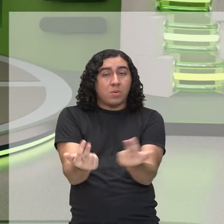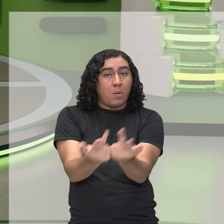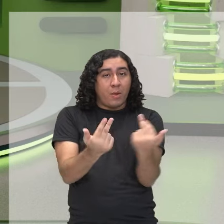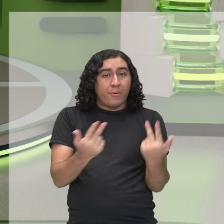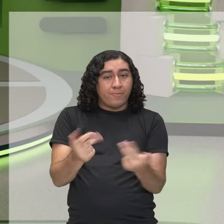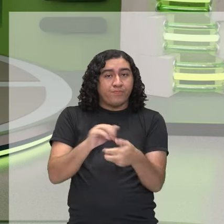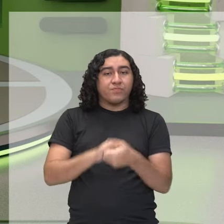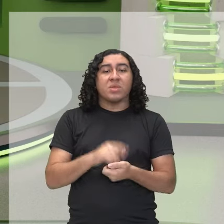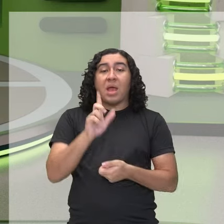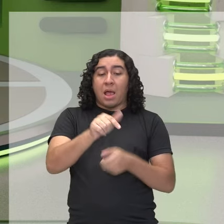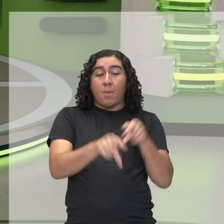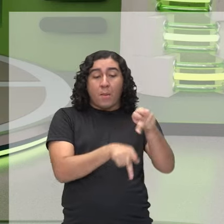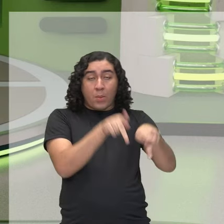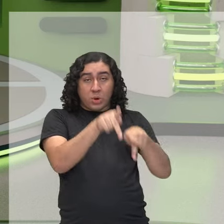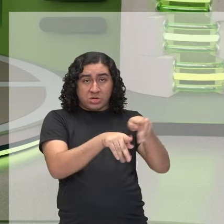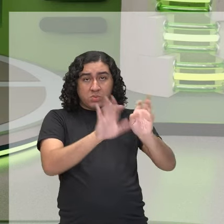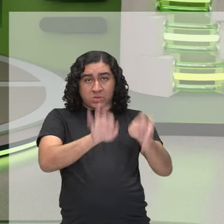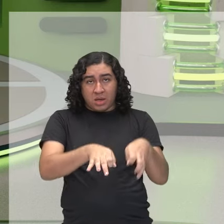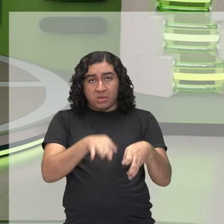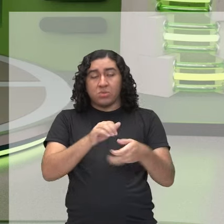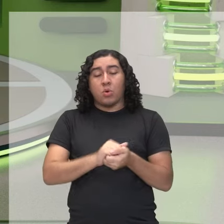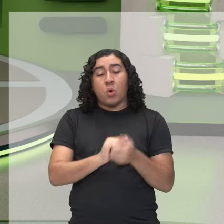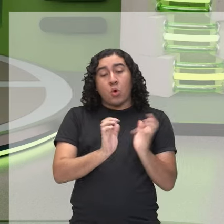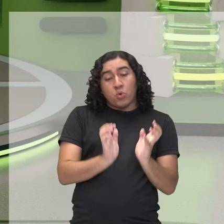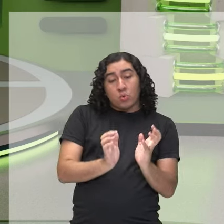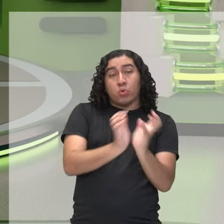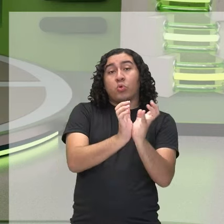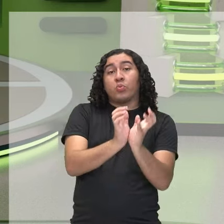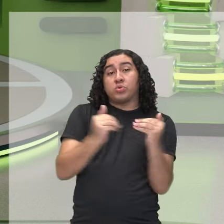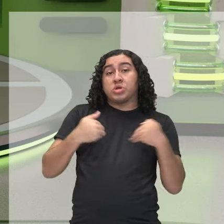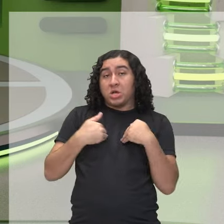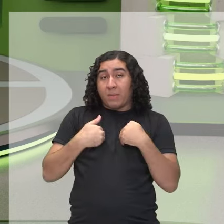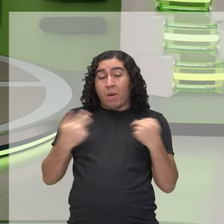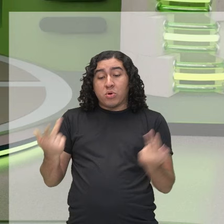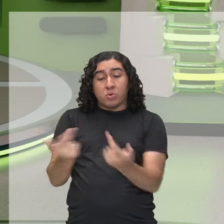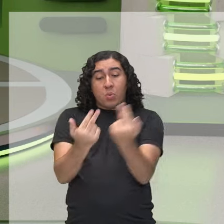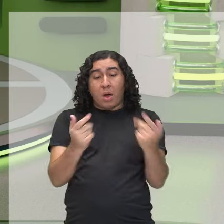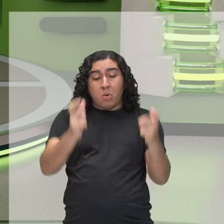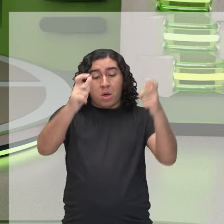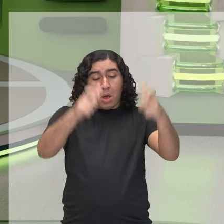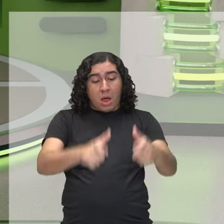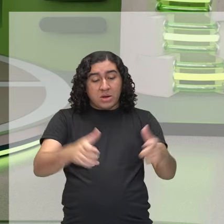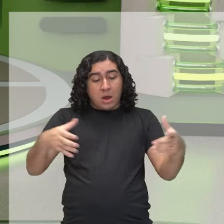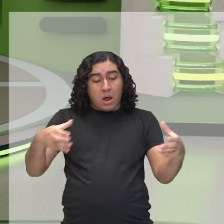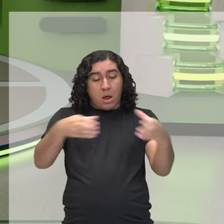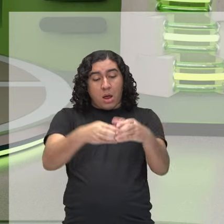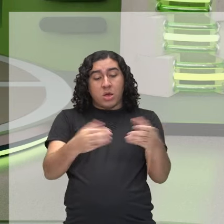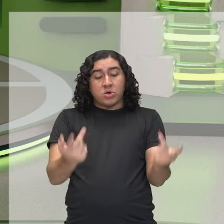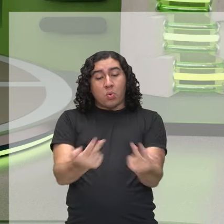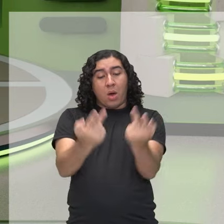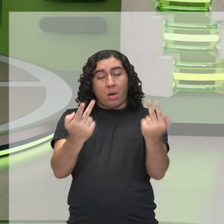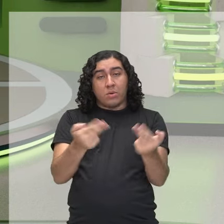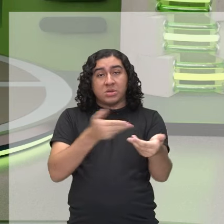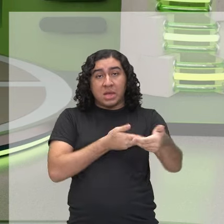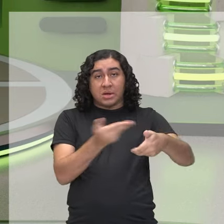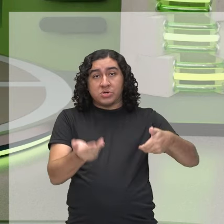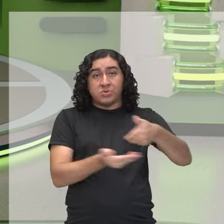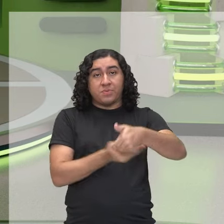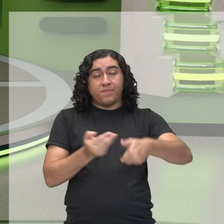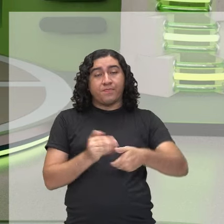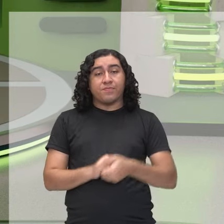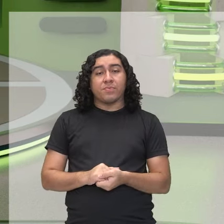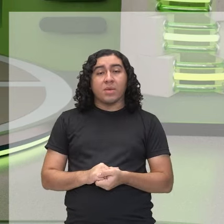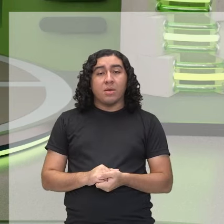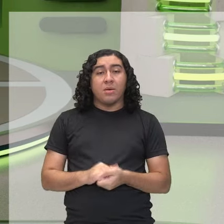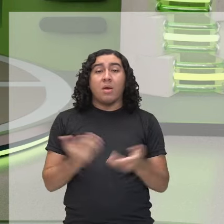Isso é uma população, tá? Conjunto de mesma espécie, no mesmo local, na mesma área, interagindo. E aí a gente vai observar